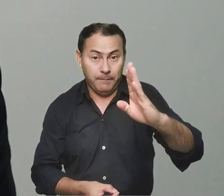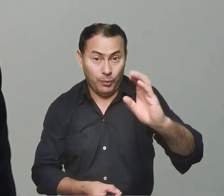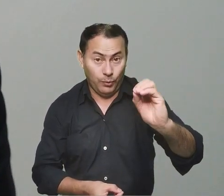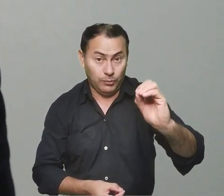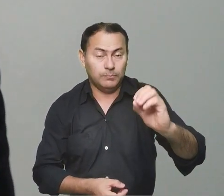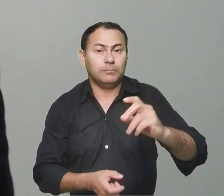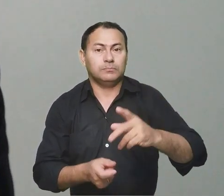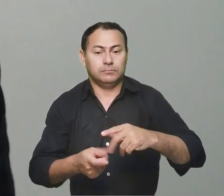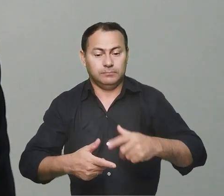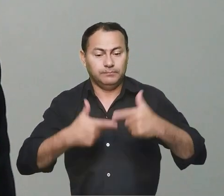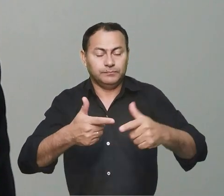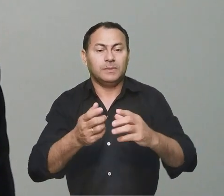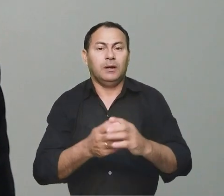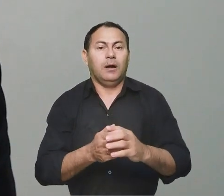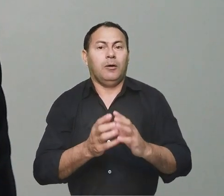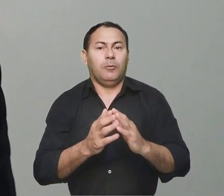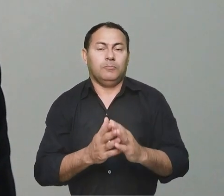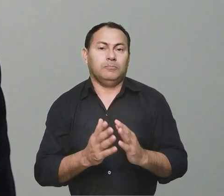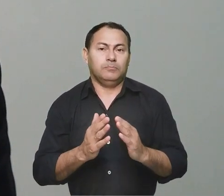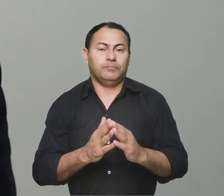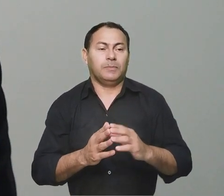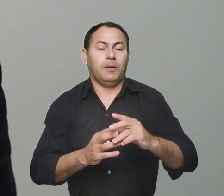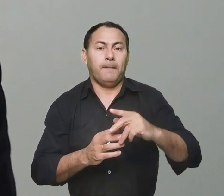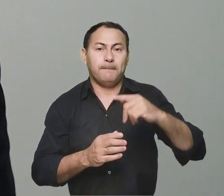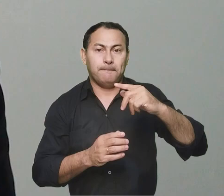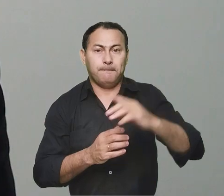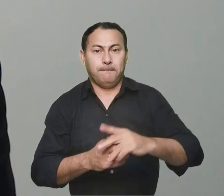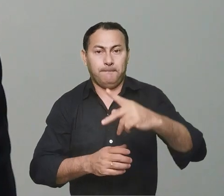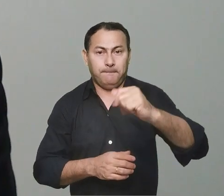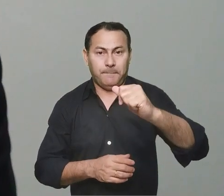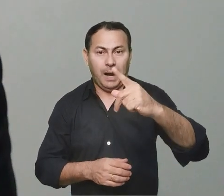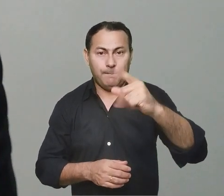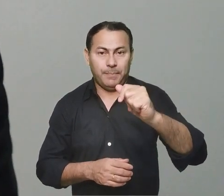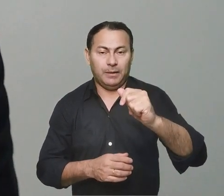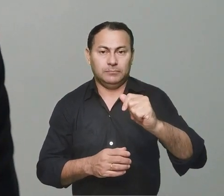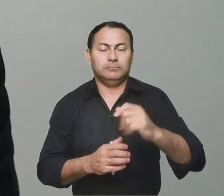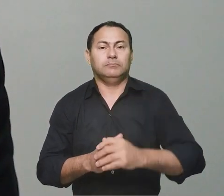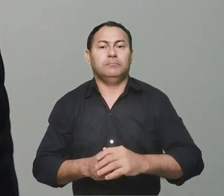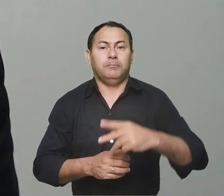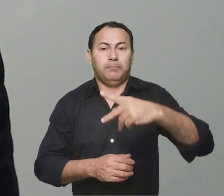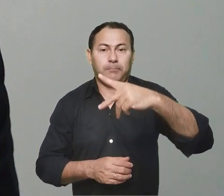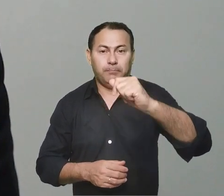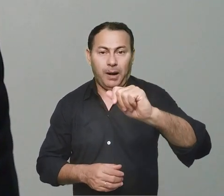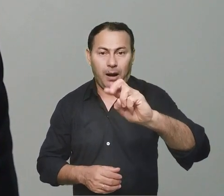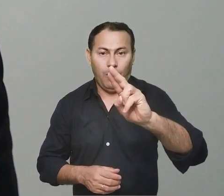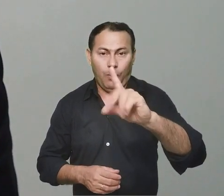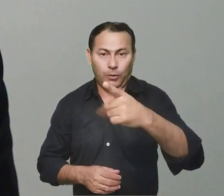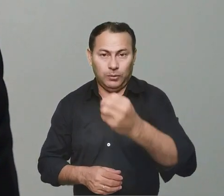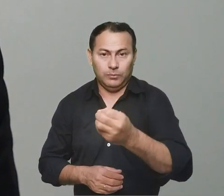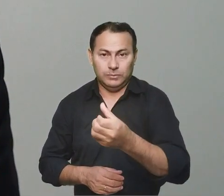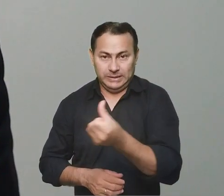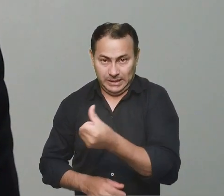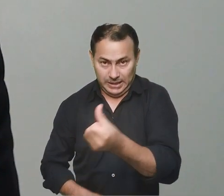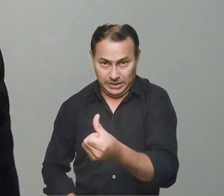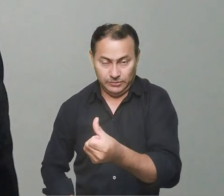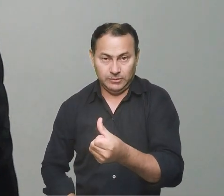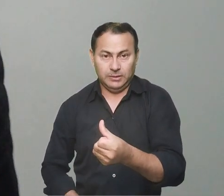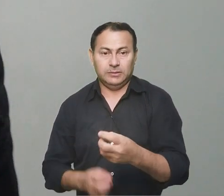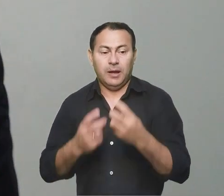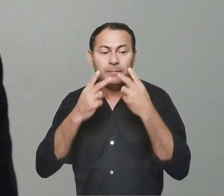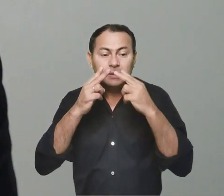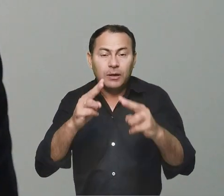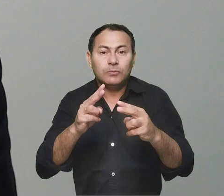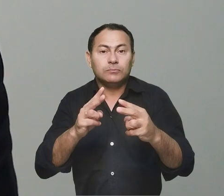dedicamos ao Beato, Paulo VI, o Papa Paulo VI, essa missão me dá duas